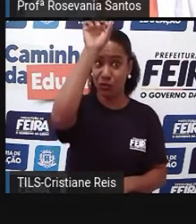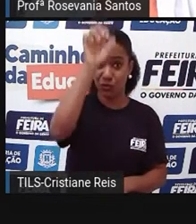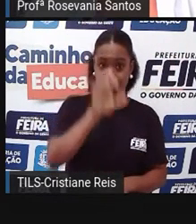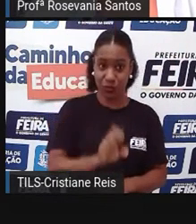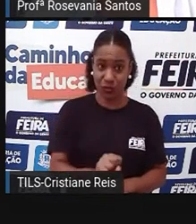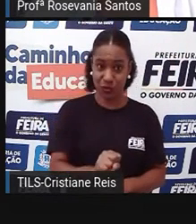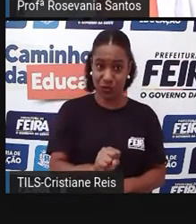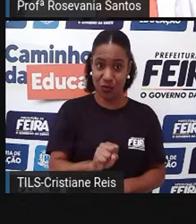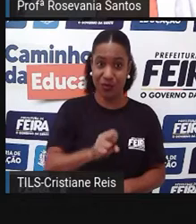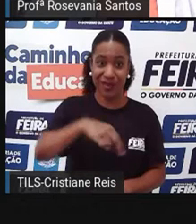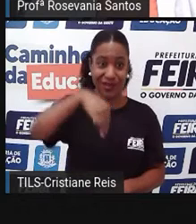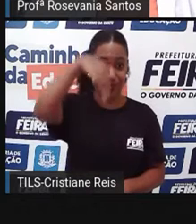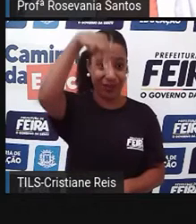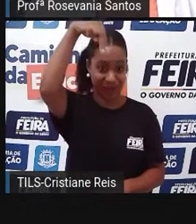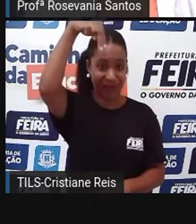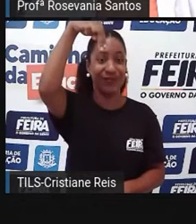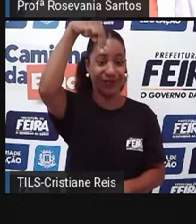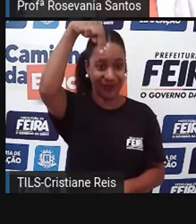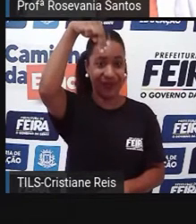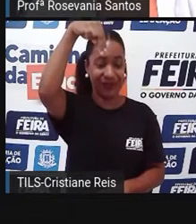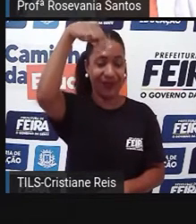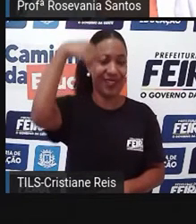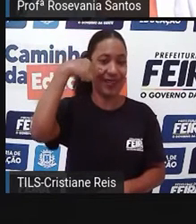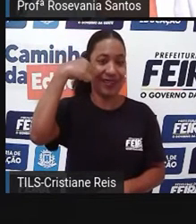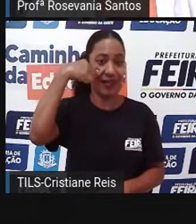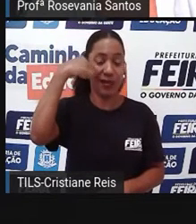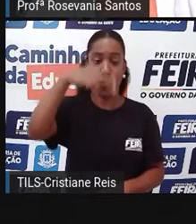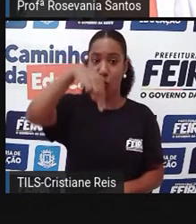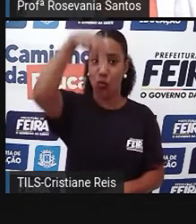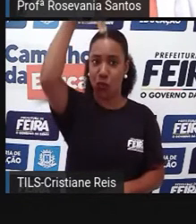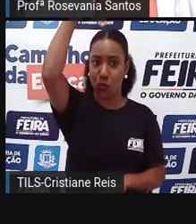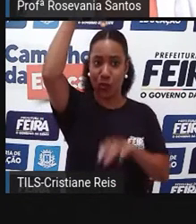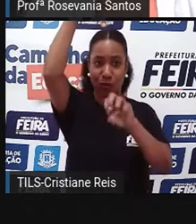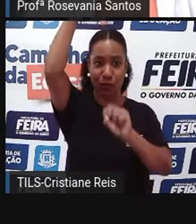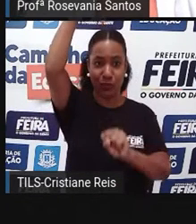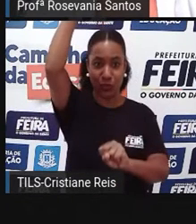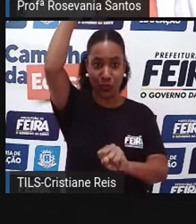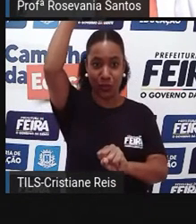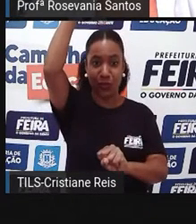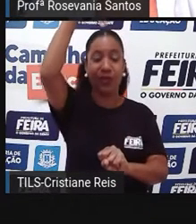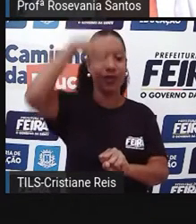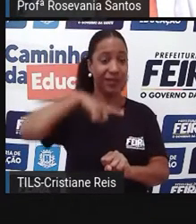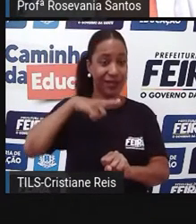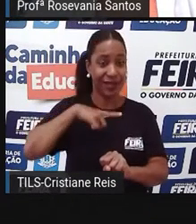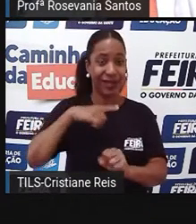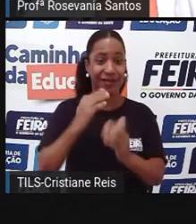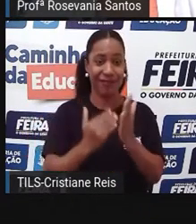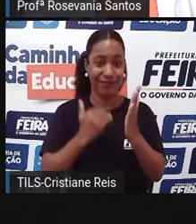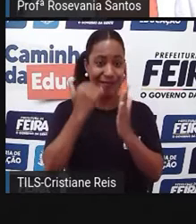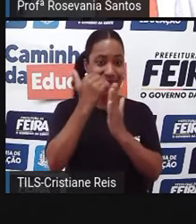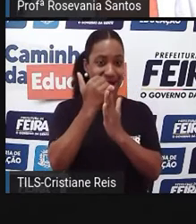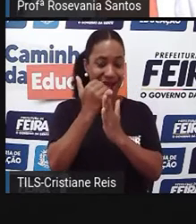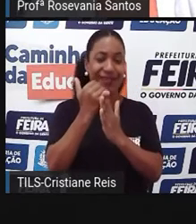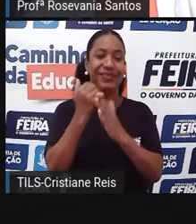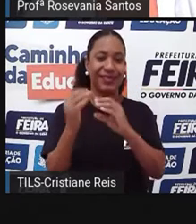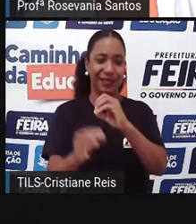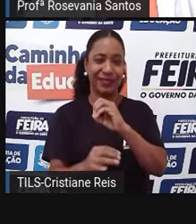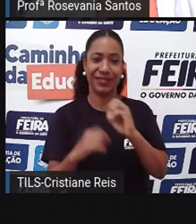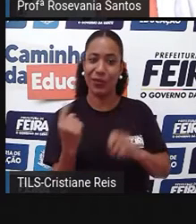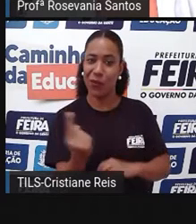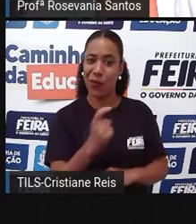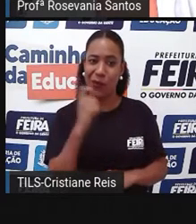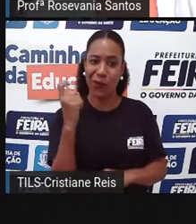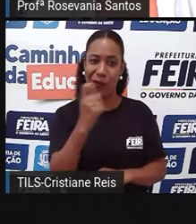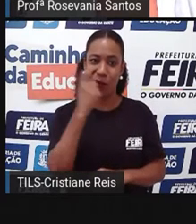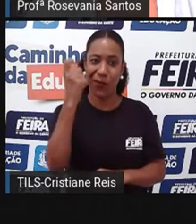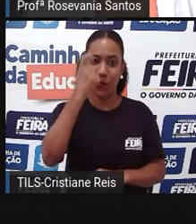brasileiro, onde vão concentrar as terras mais altas. Mas esses mesmos mais altos, eles não ultrapassam, como eu falei,